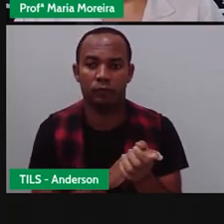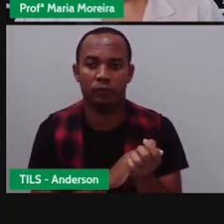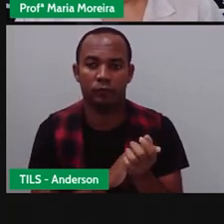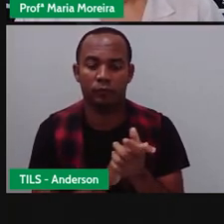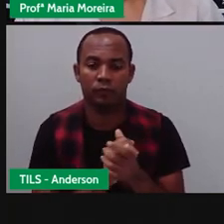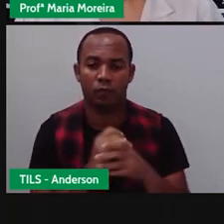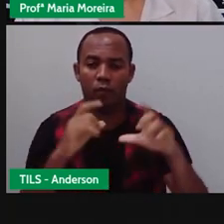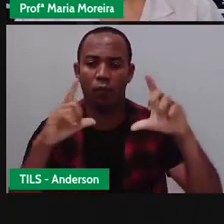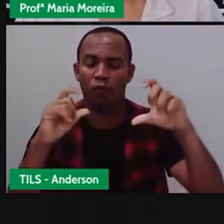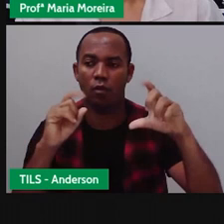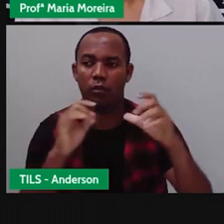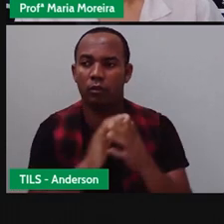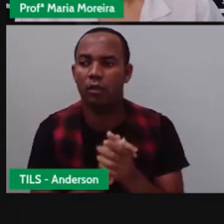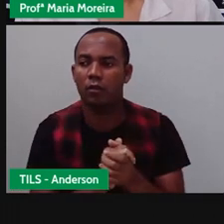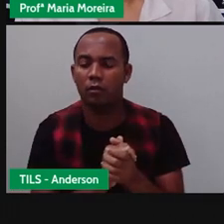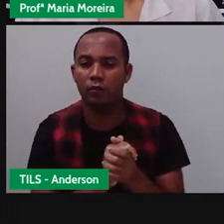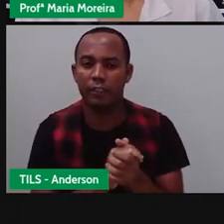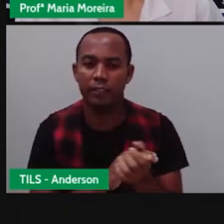Próximo slide.